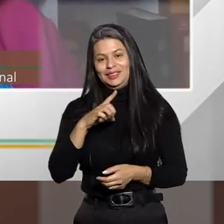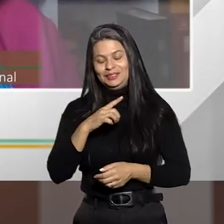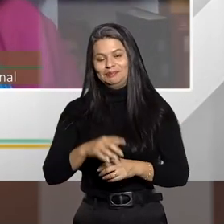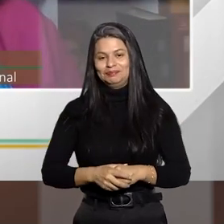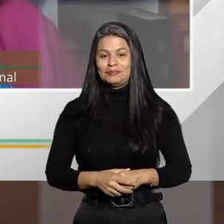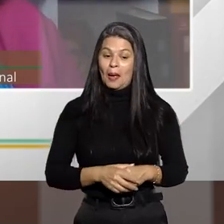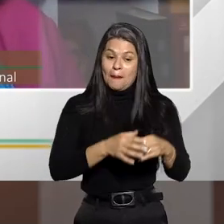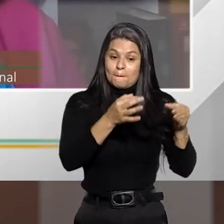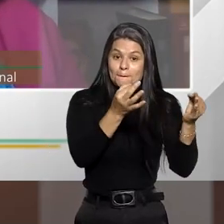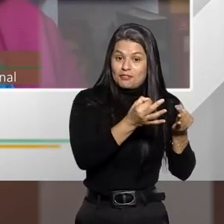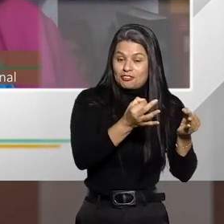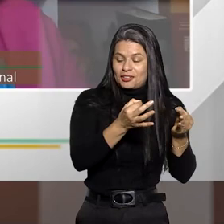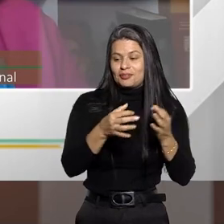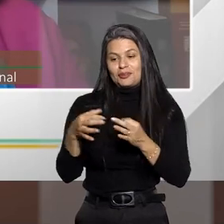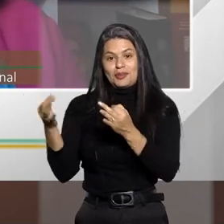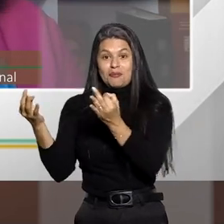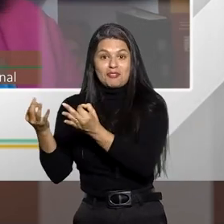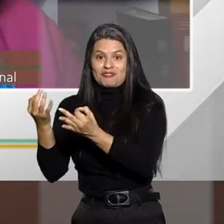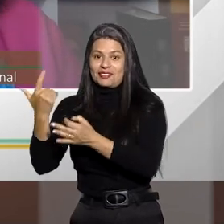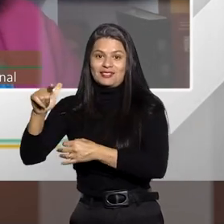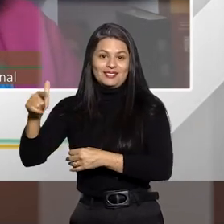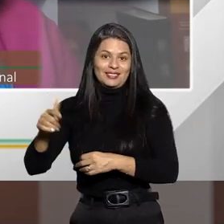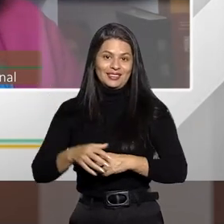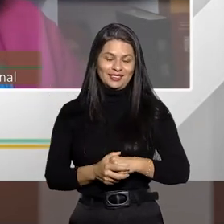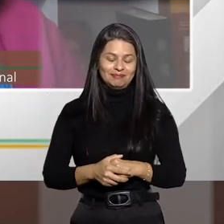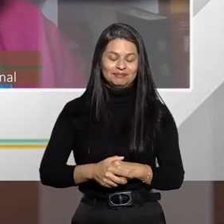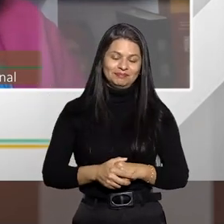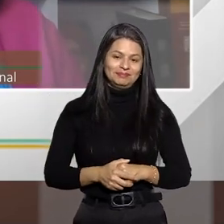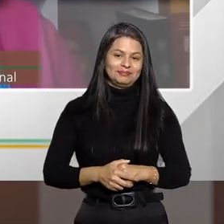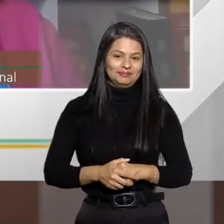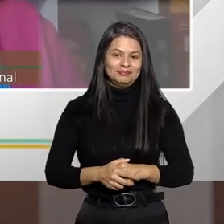concurso formal imperfeito. Alguma observação, Lúcio?